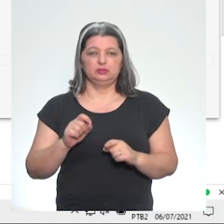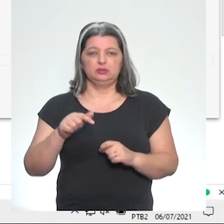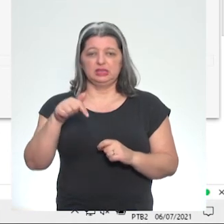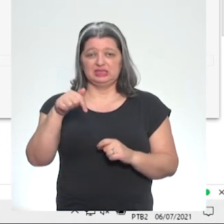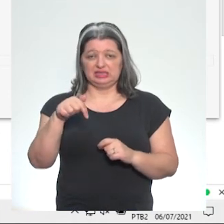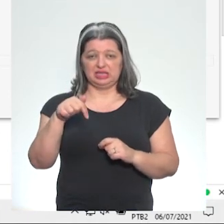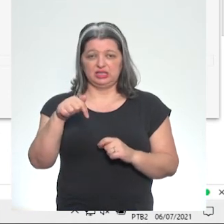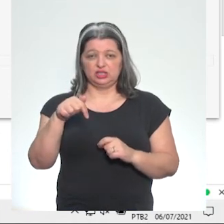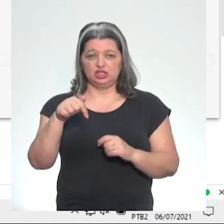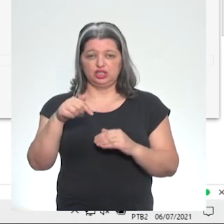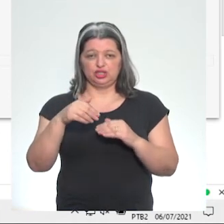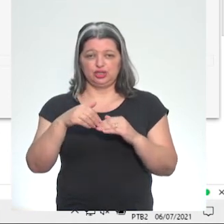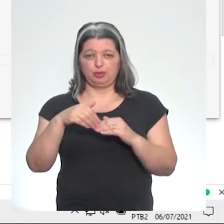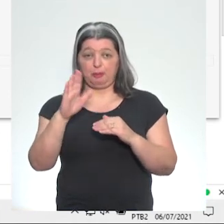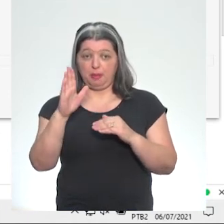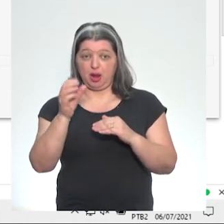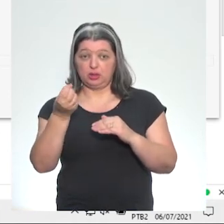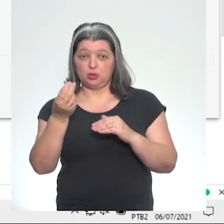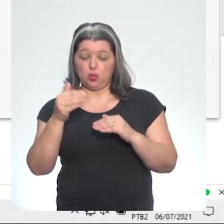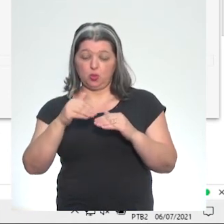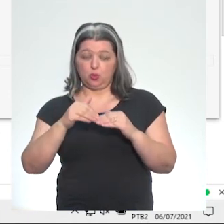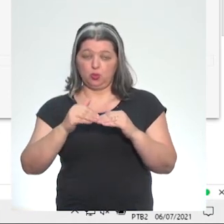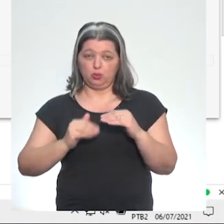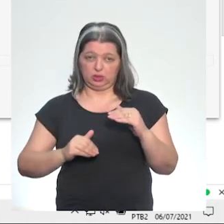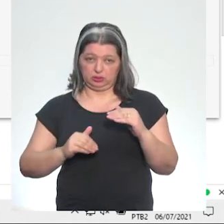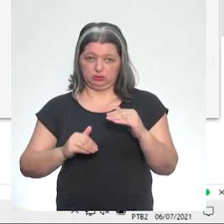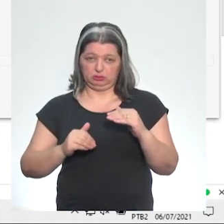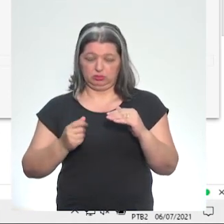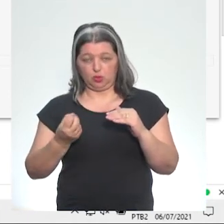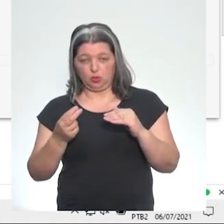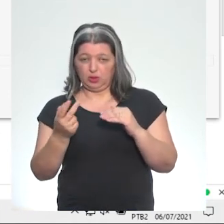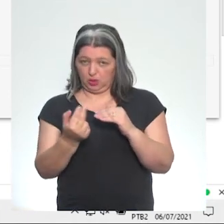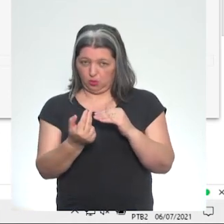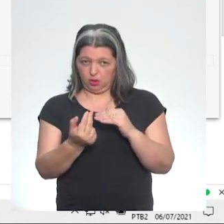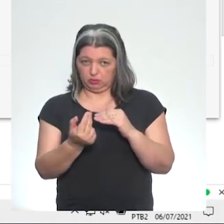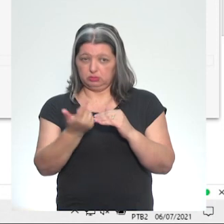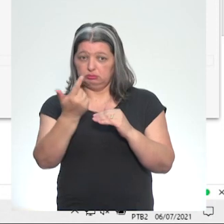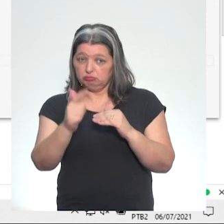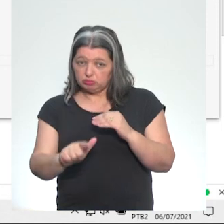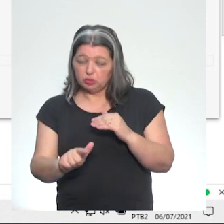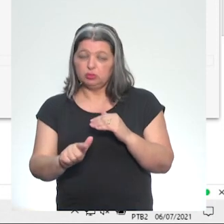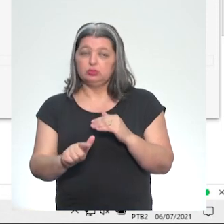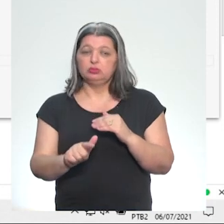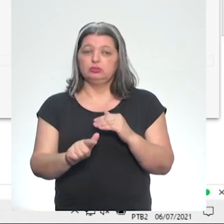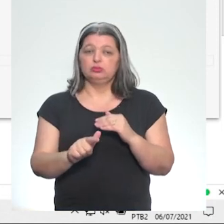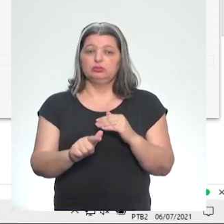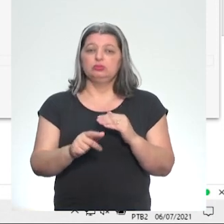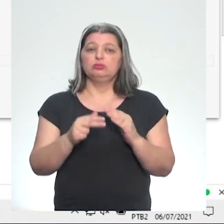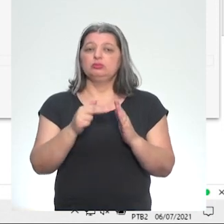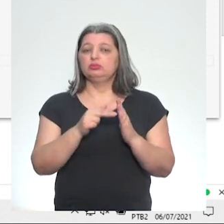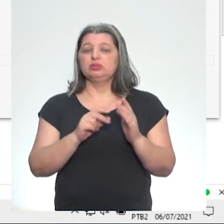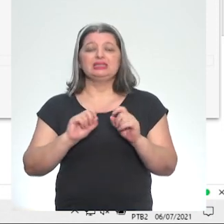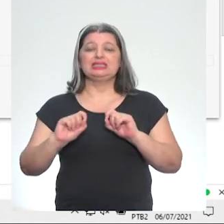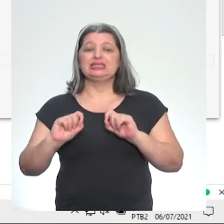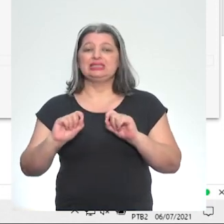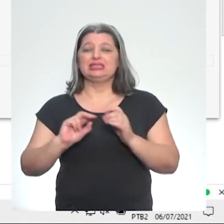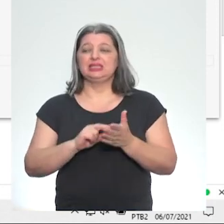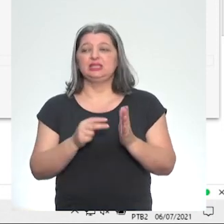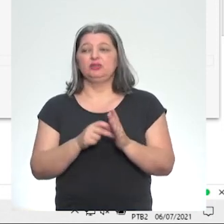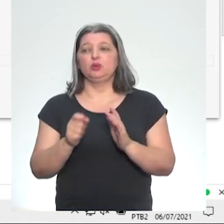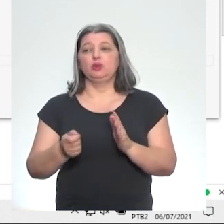né? Maior ou igual a 7, todas as outras opções, significa que você foi reprovado.